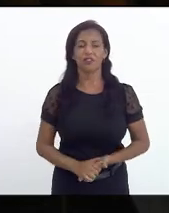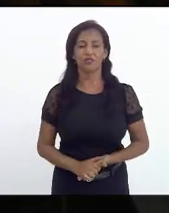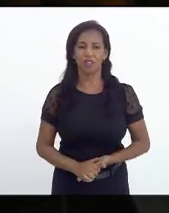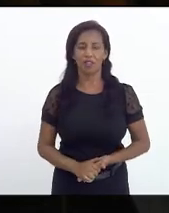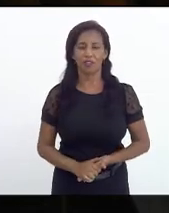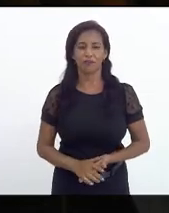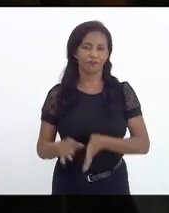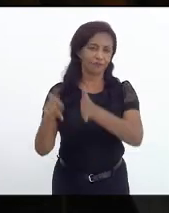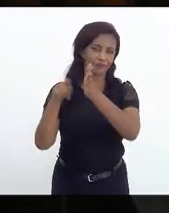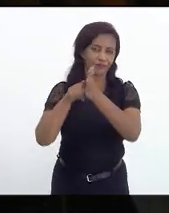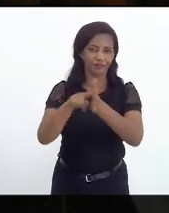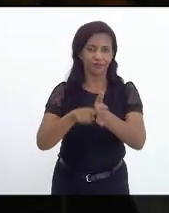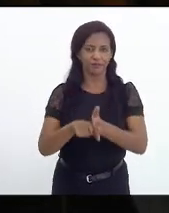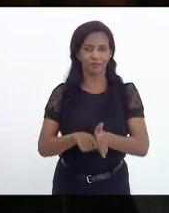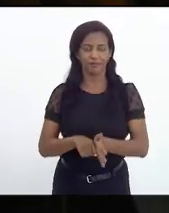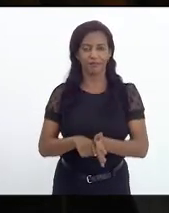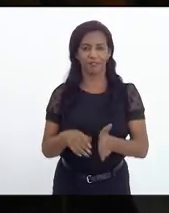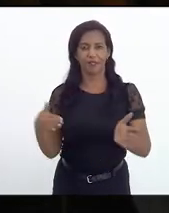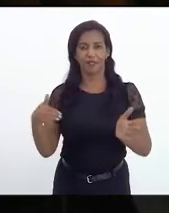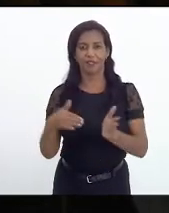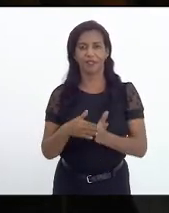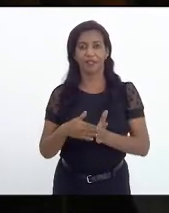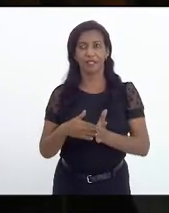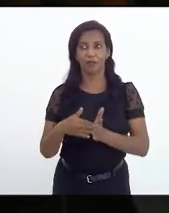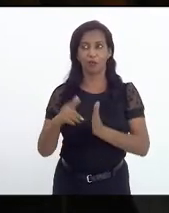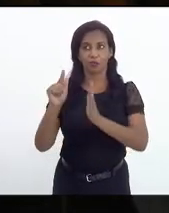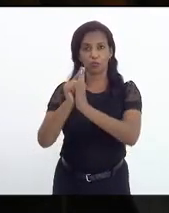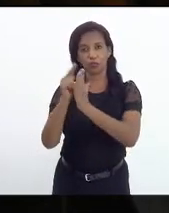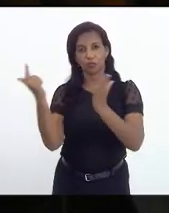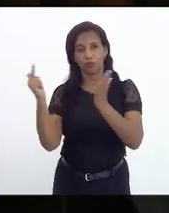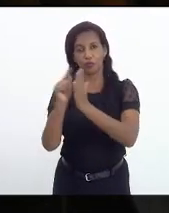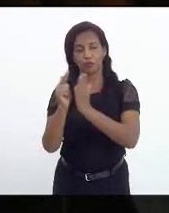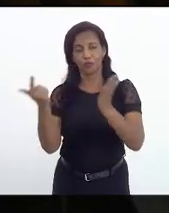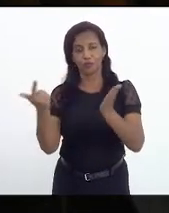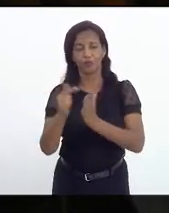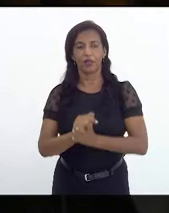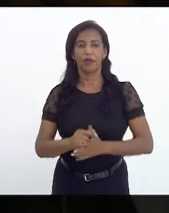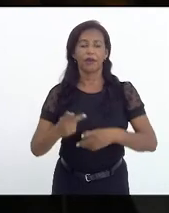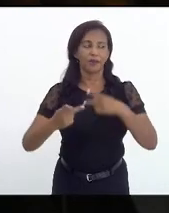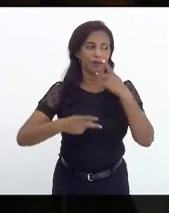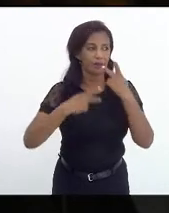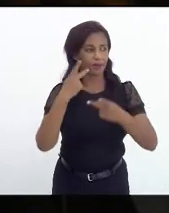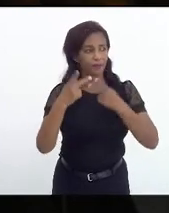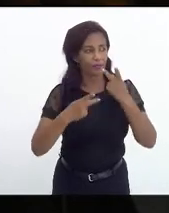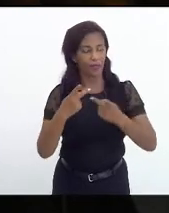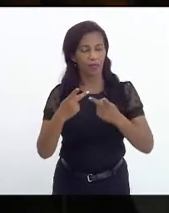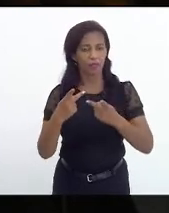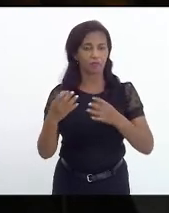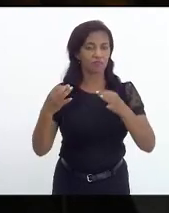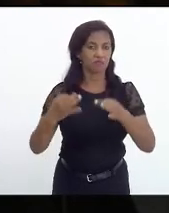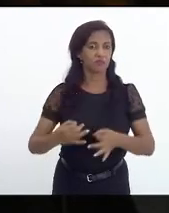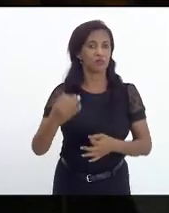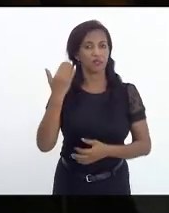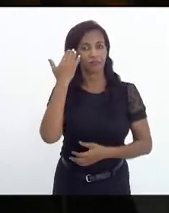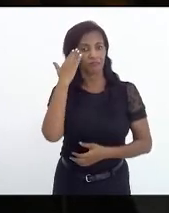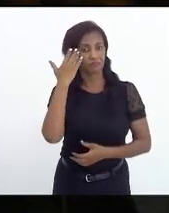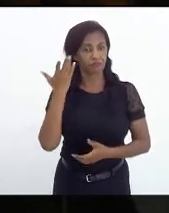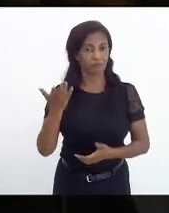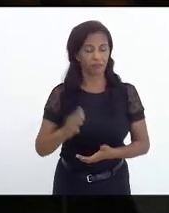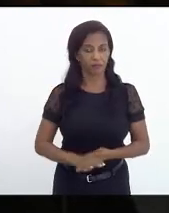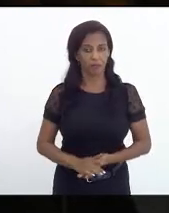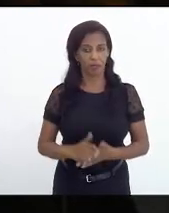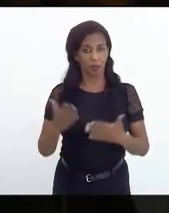e até alguns jornais fazem questão de não entender. Hoje,